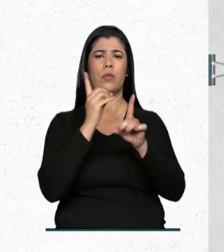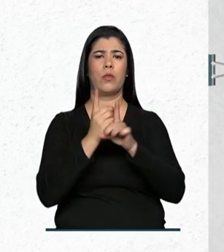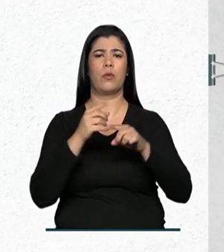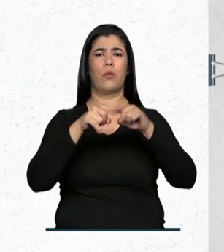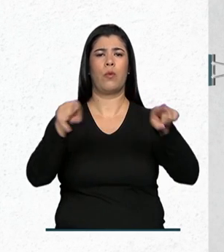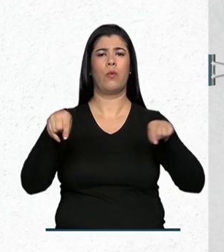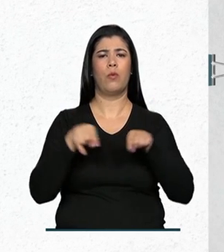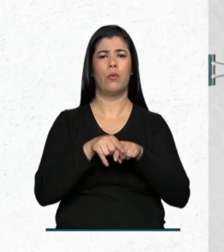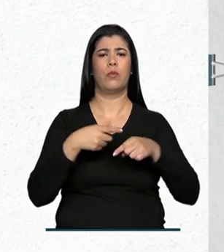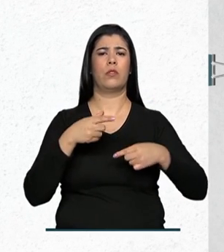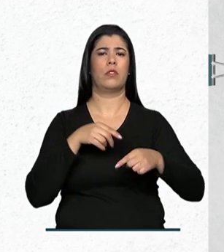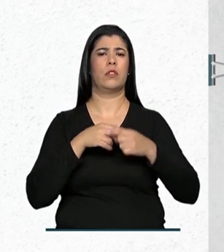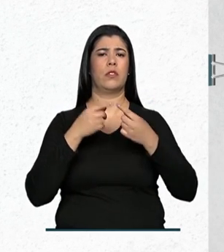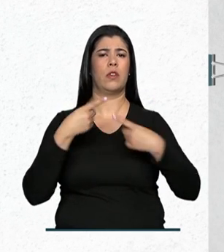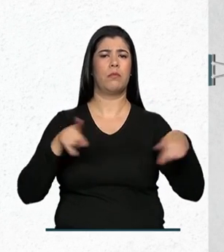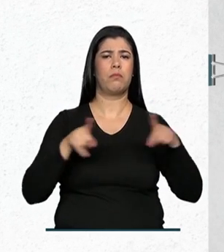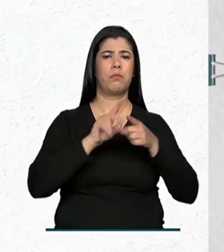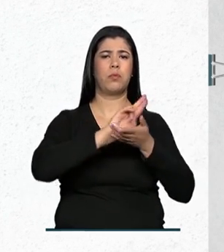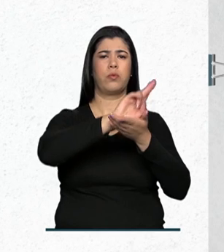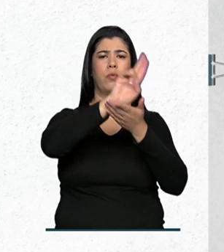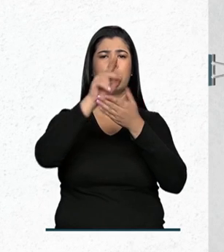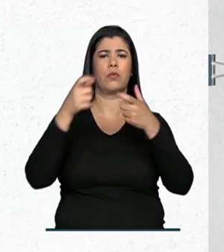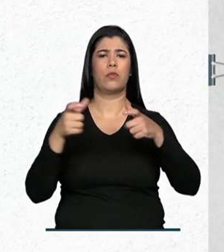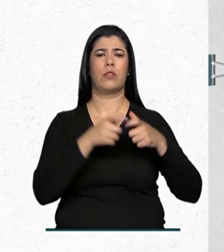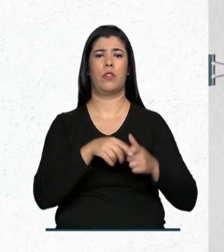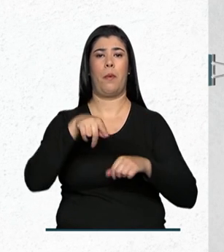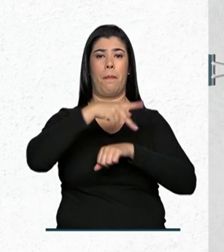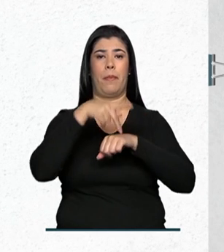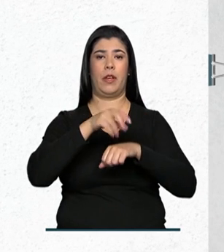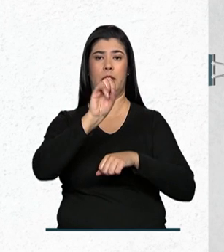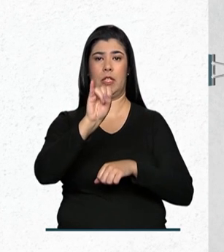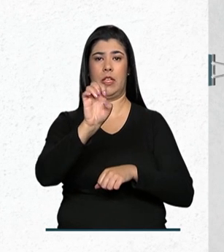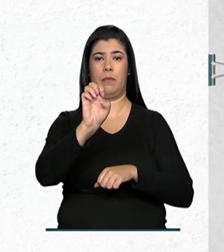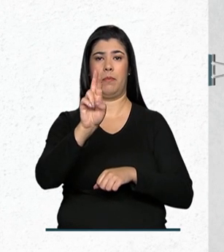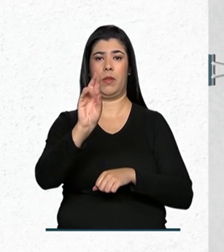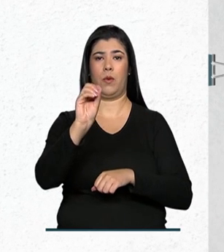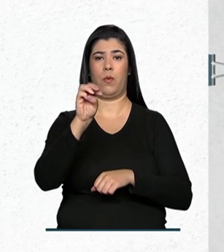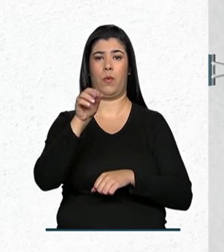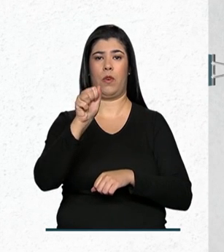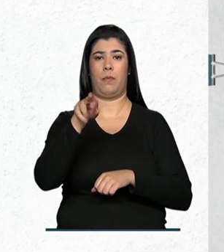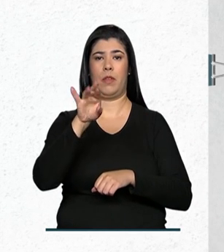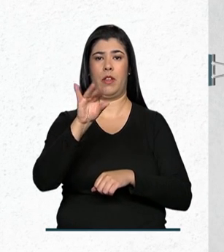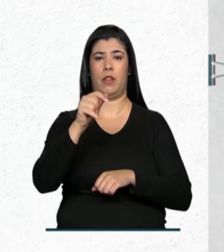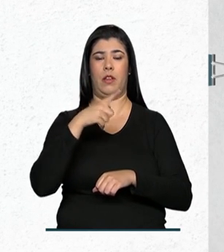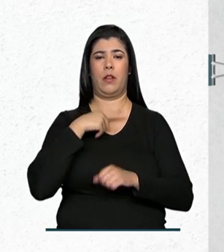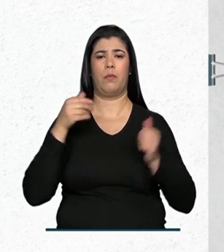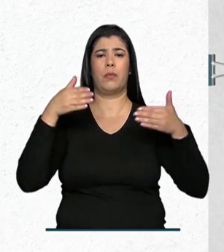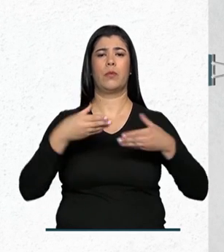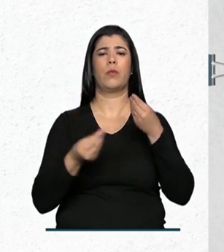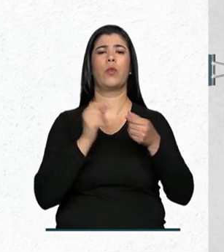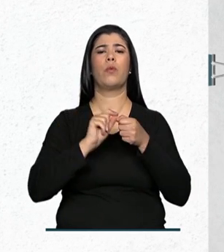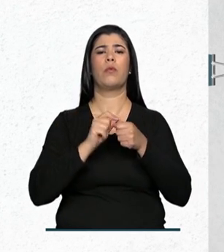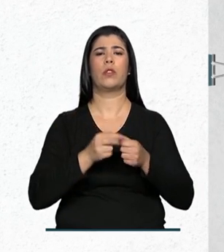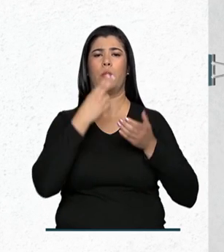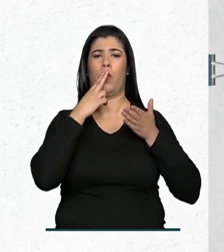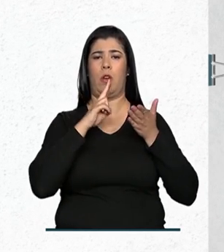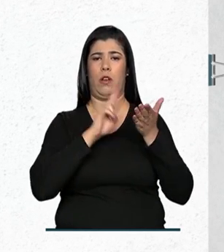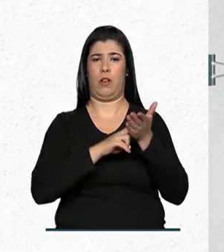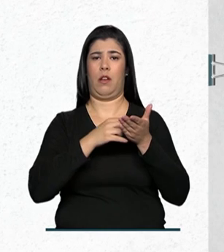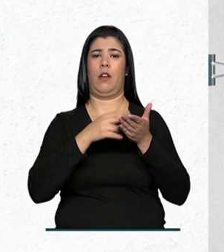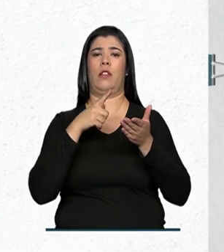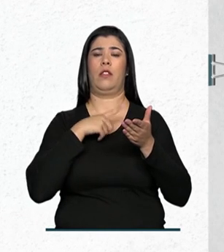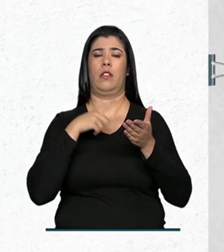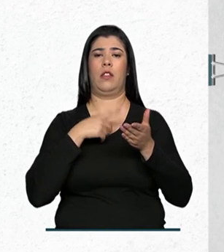mercados, feiras e concertos nos países ibero-americanos. Para participar, os candidatos deverão anexar uma carta convite